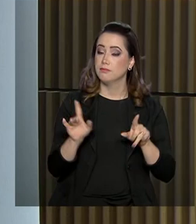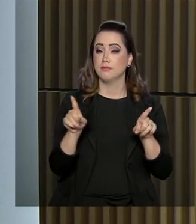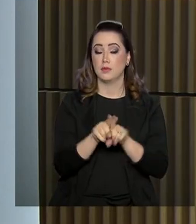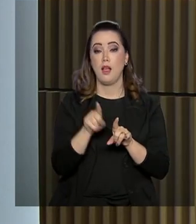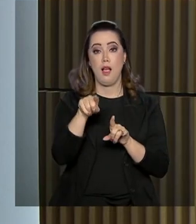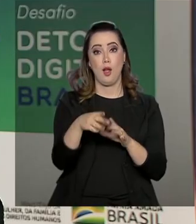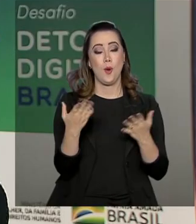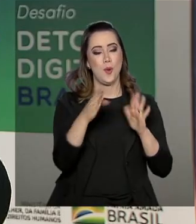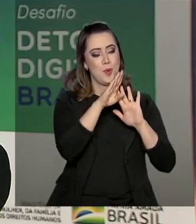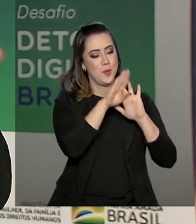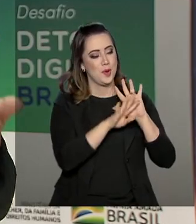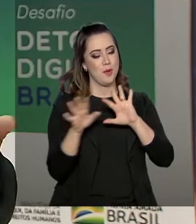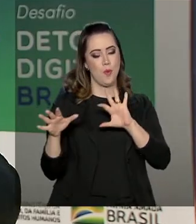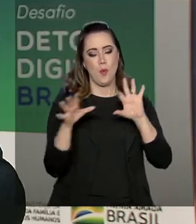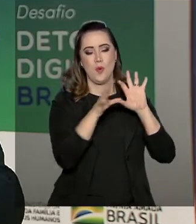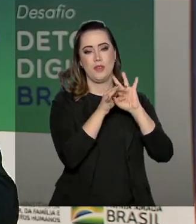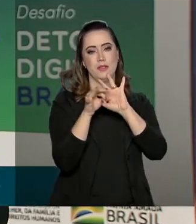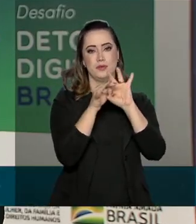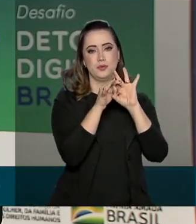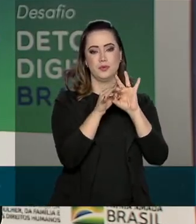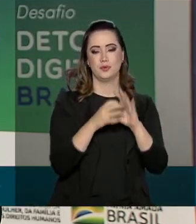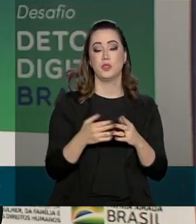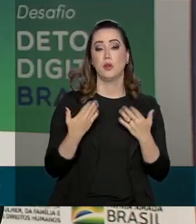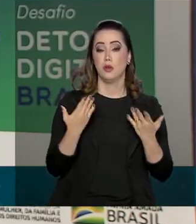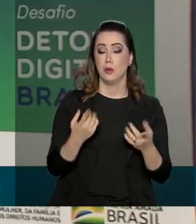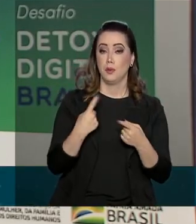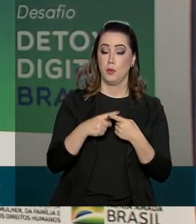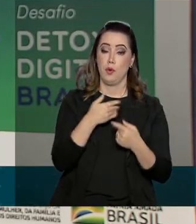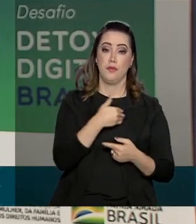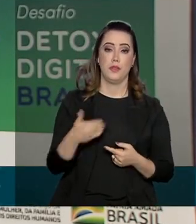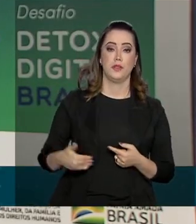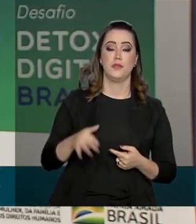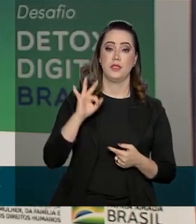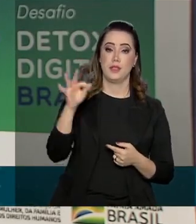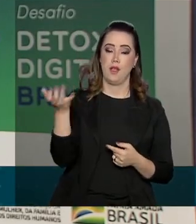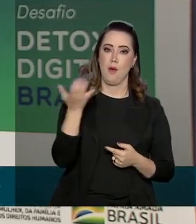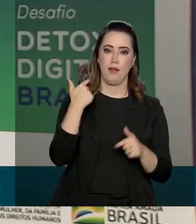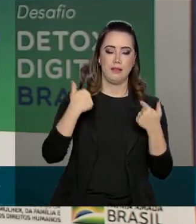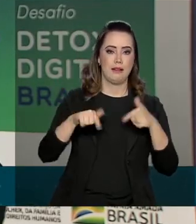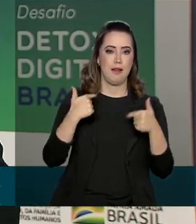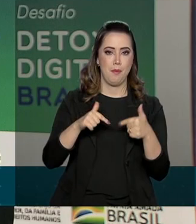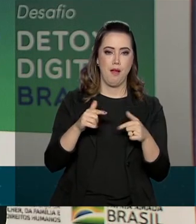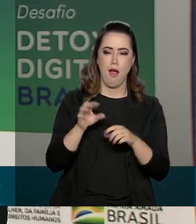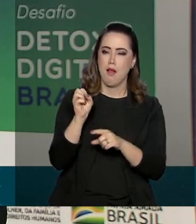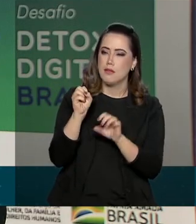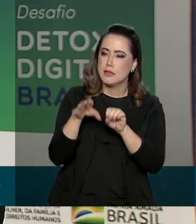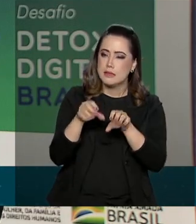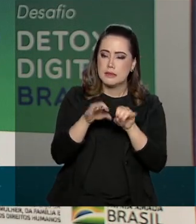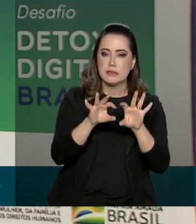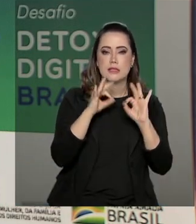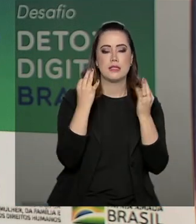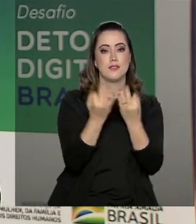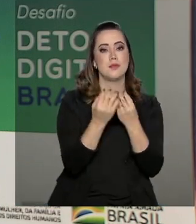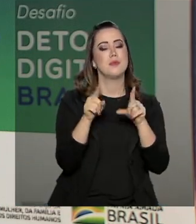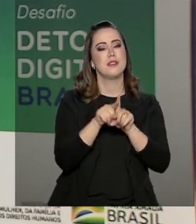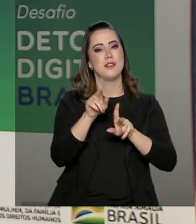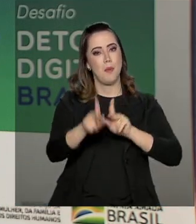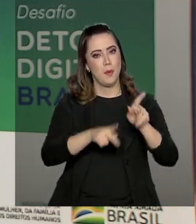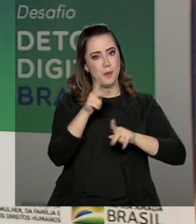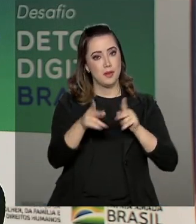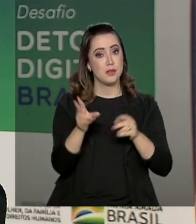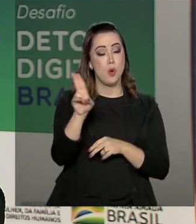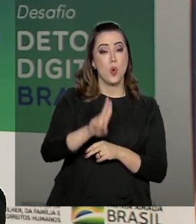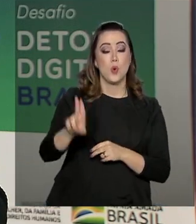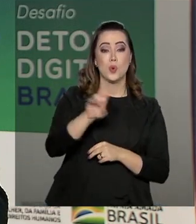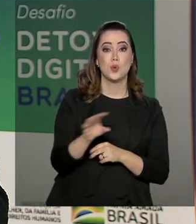Reconect. O governo federal pretende adotar iniciativas que orientem as famílias e a população sobre